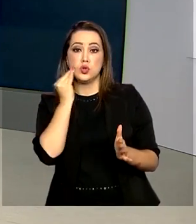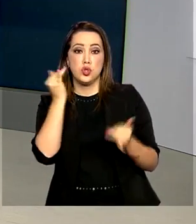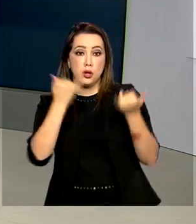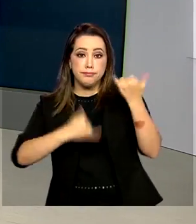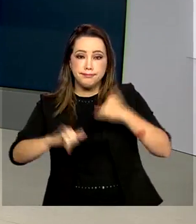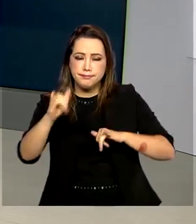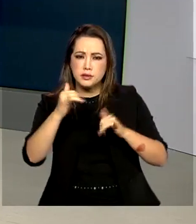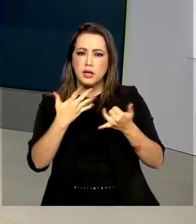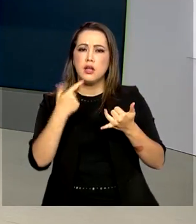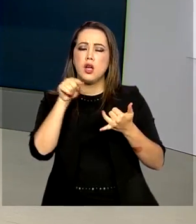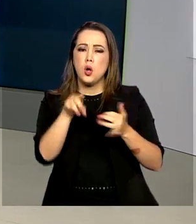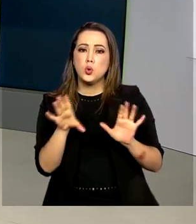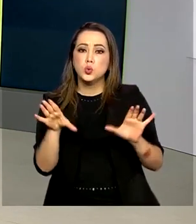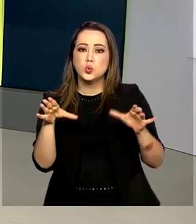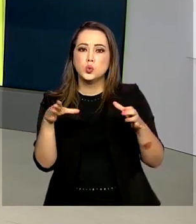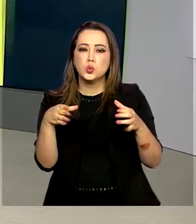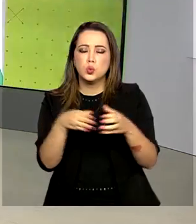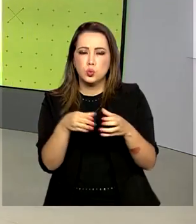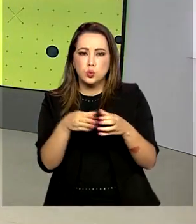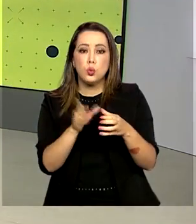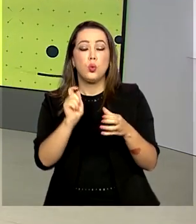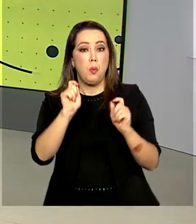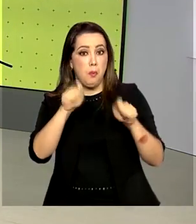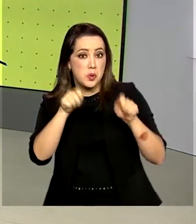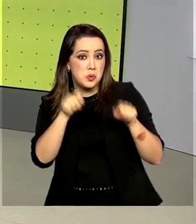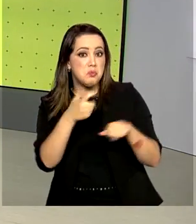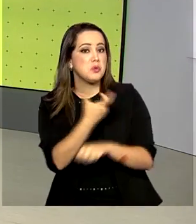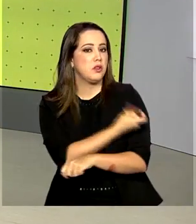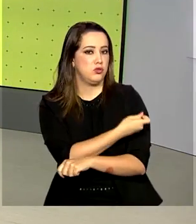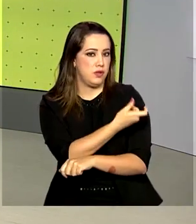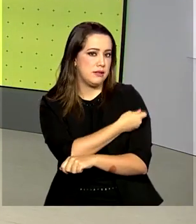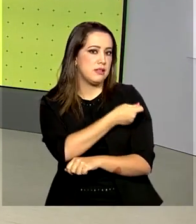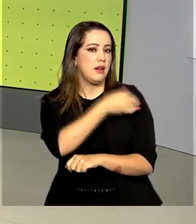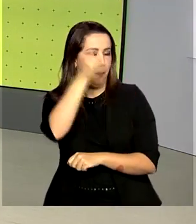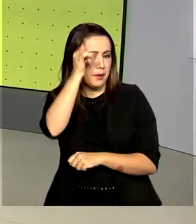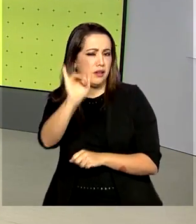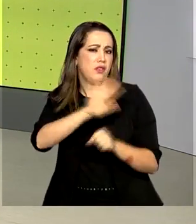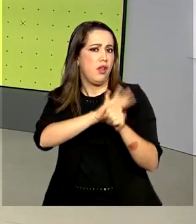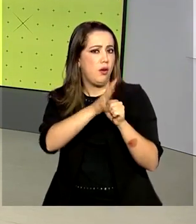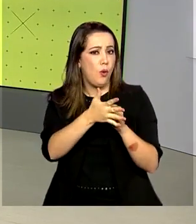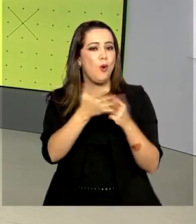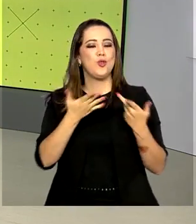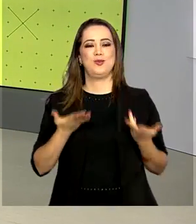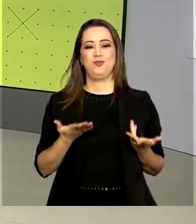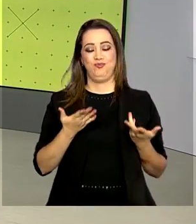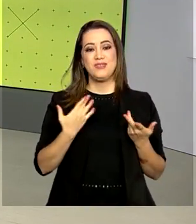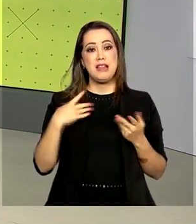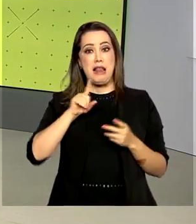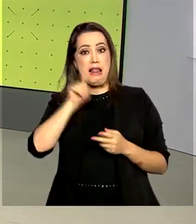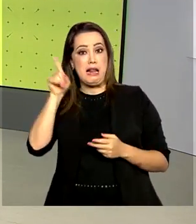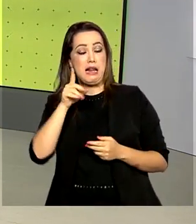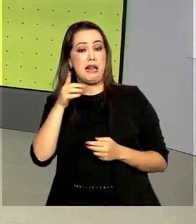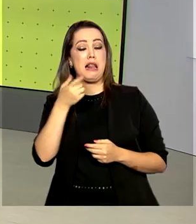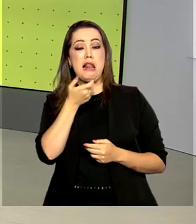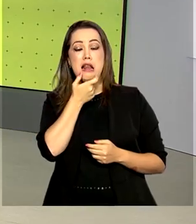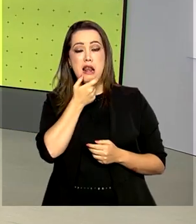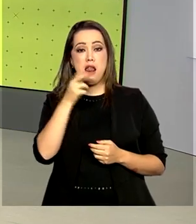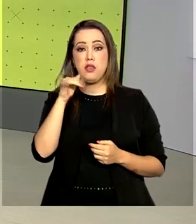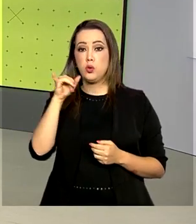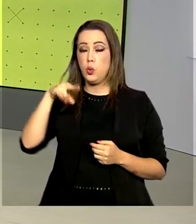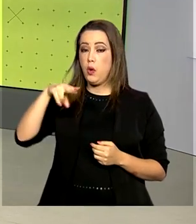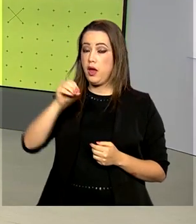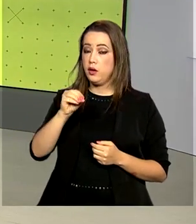testes clínicos de uma potencial vacina contra a Covid-19 desenvolvida pela Universidade de Oxford, no Reino Unido.